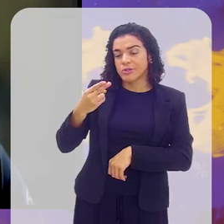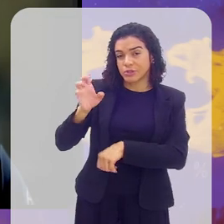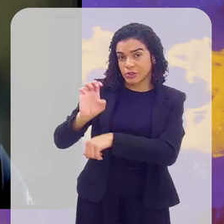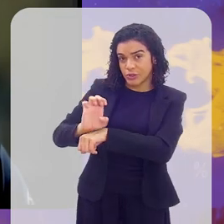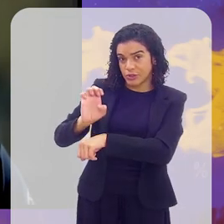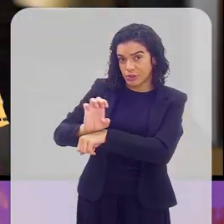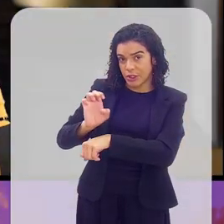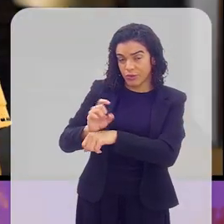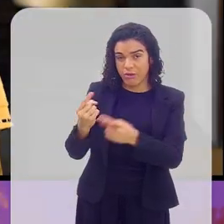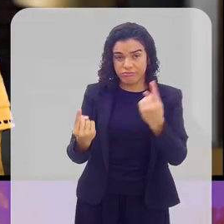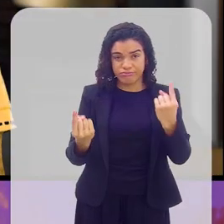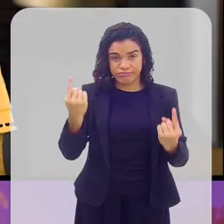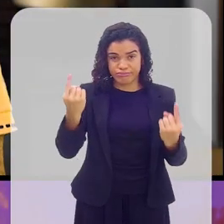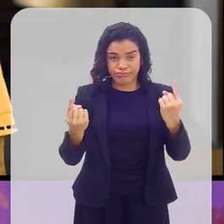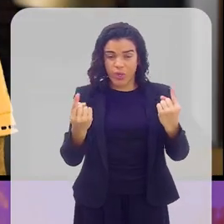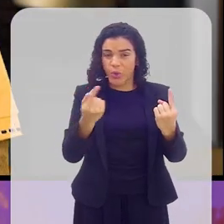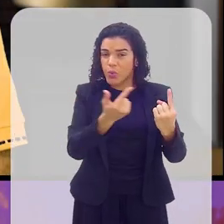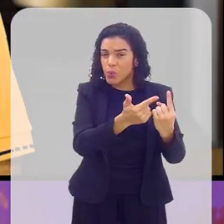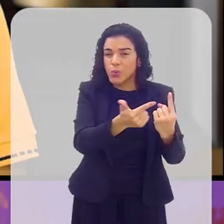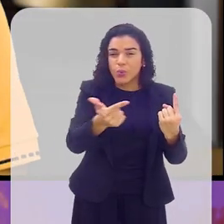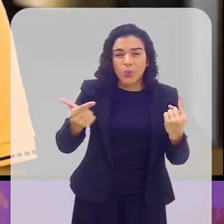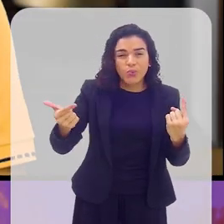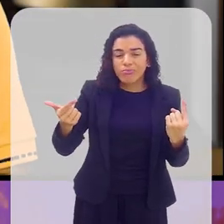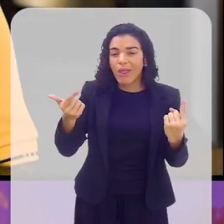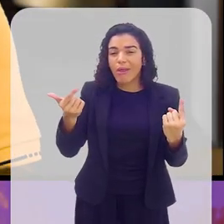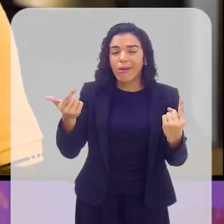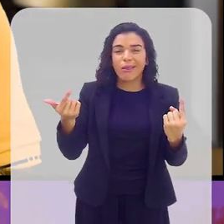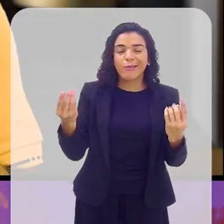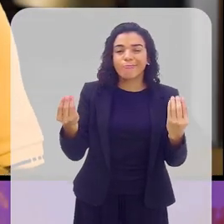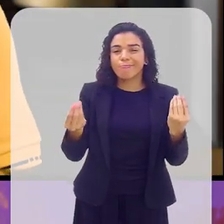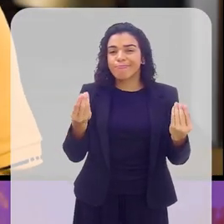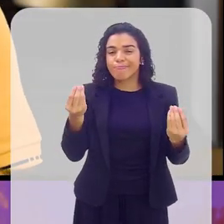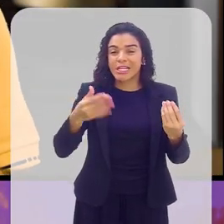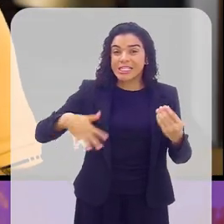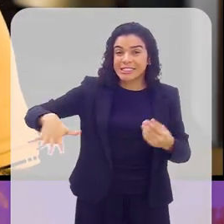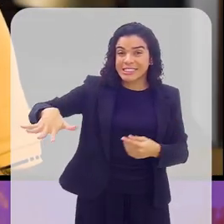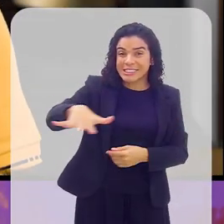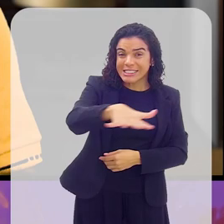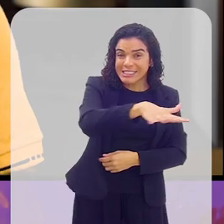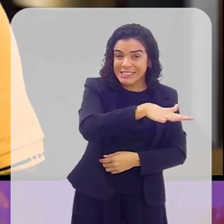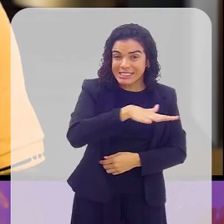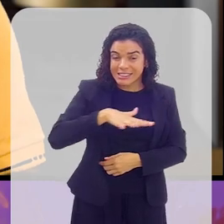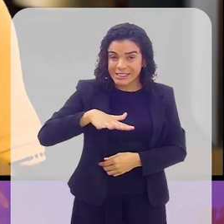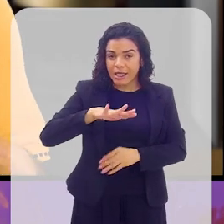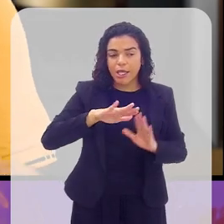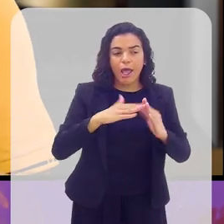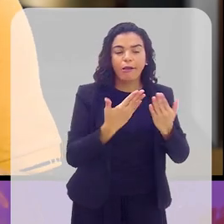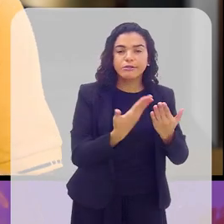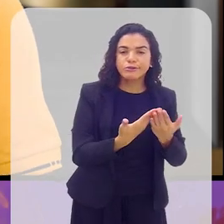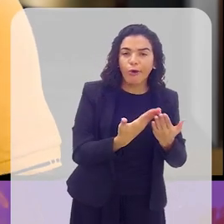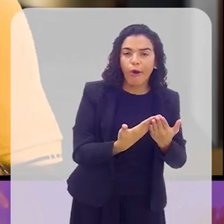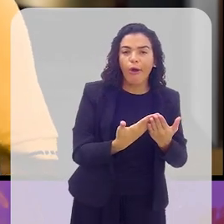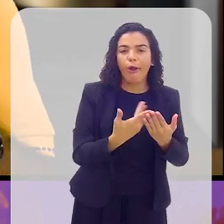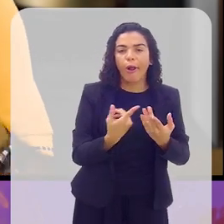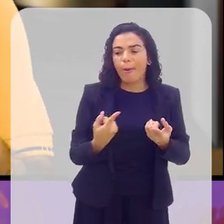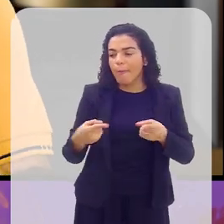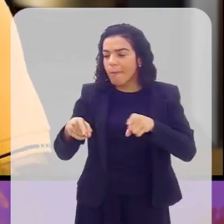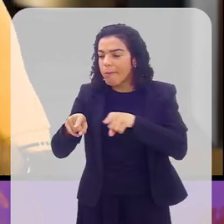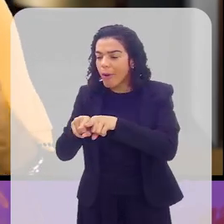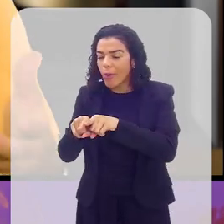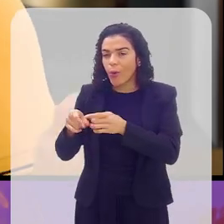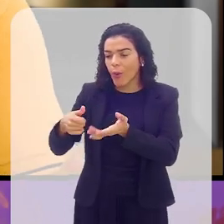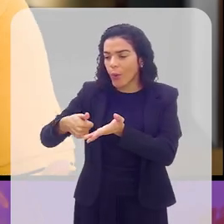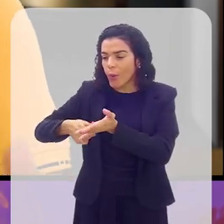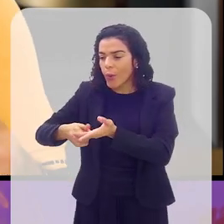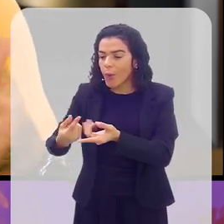ou sejam elas estaduais, a gente não tem muito espaço. E aí as escolas